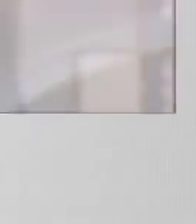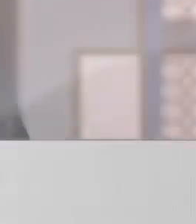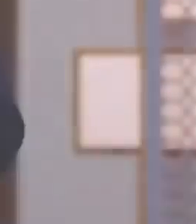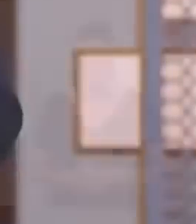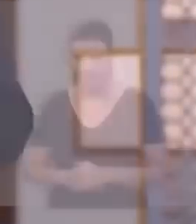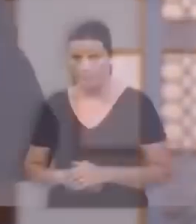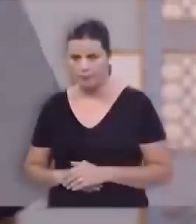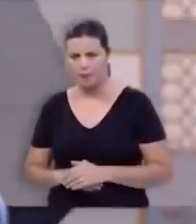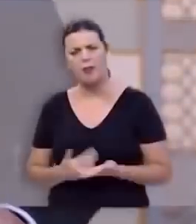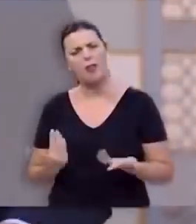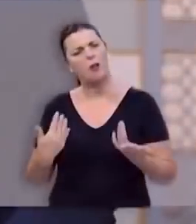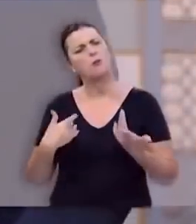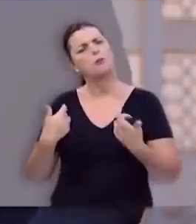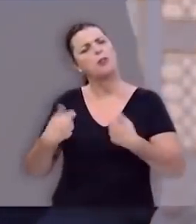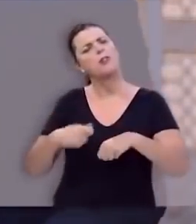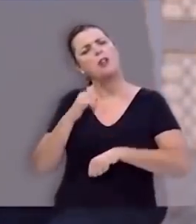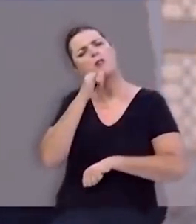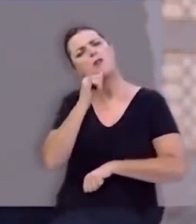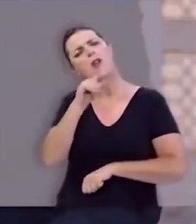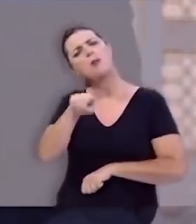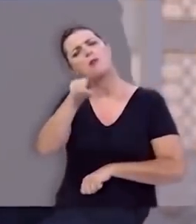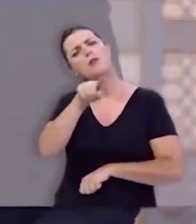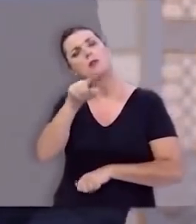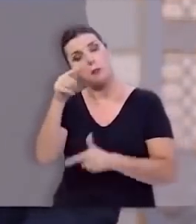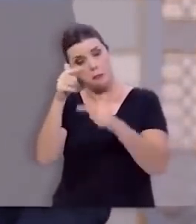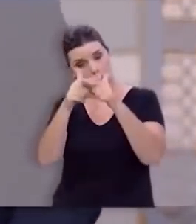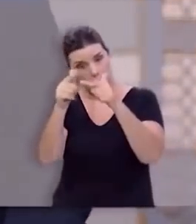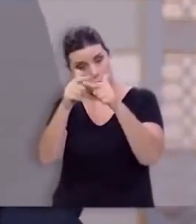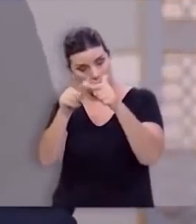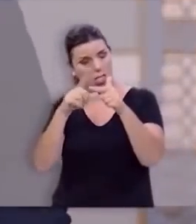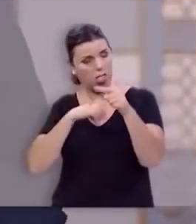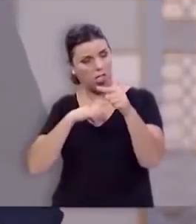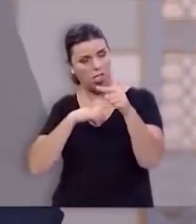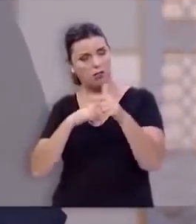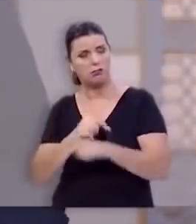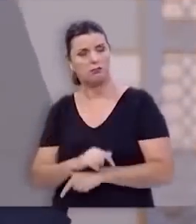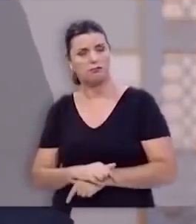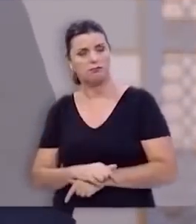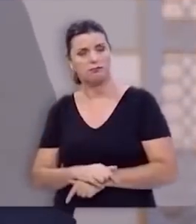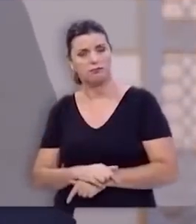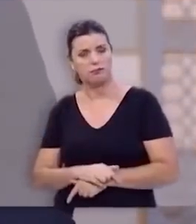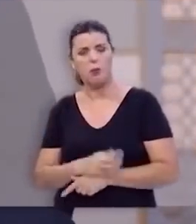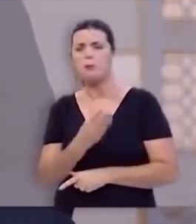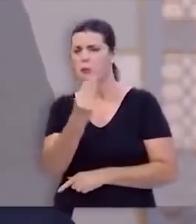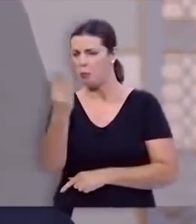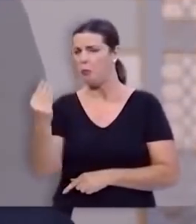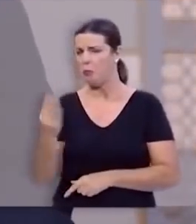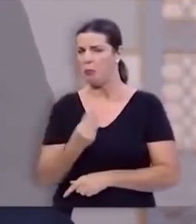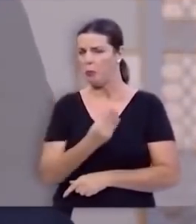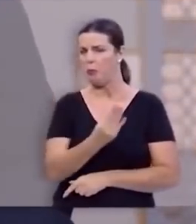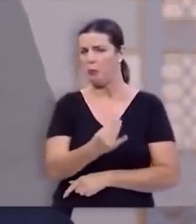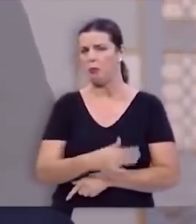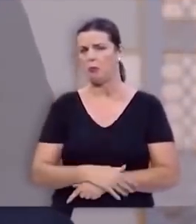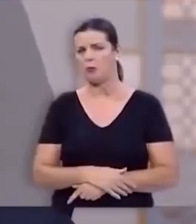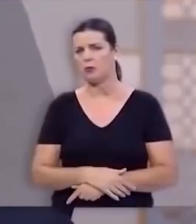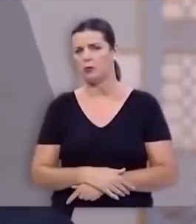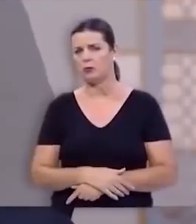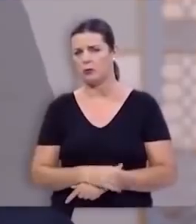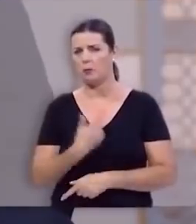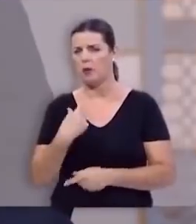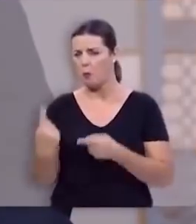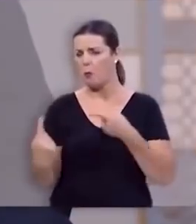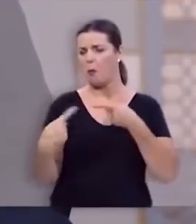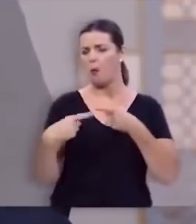Eu preciso lhe dizer que os gigantes existem, e eles são muitos, são